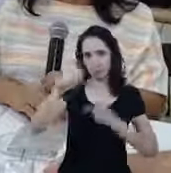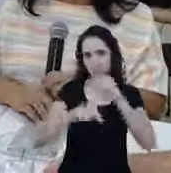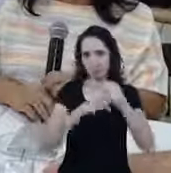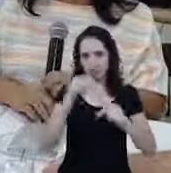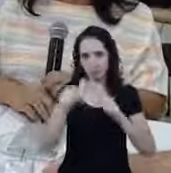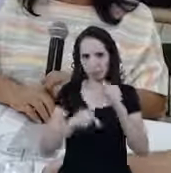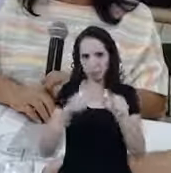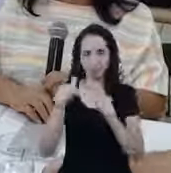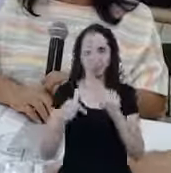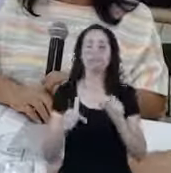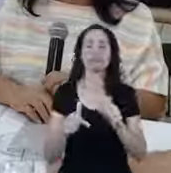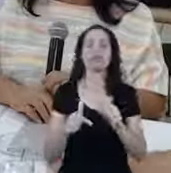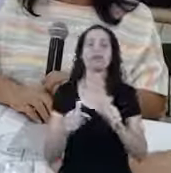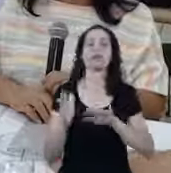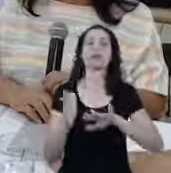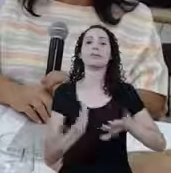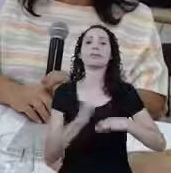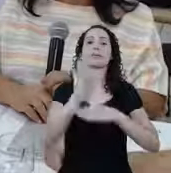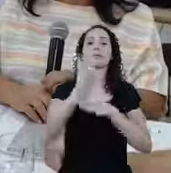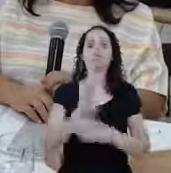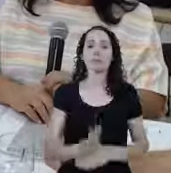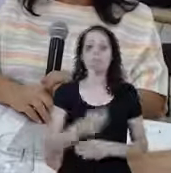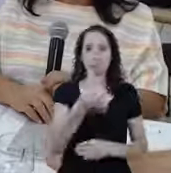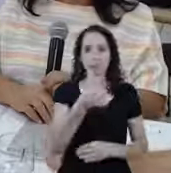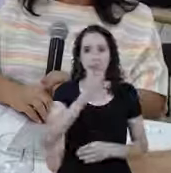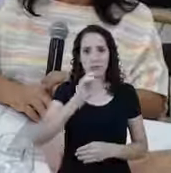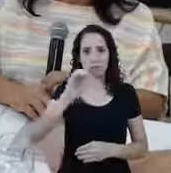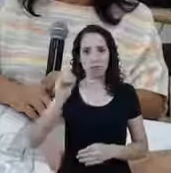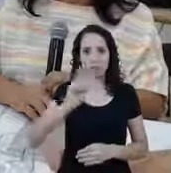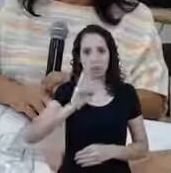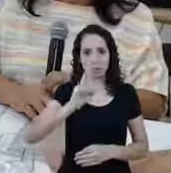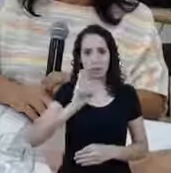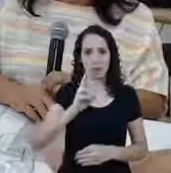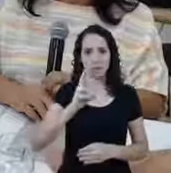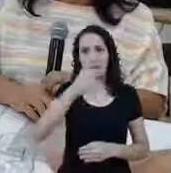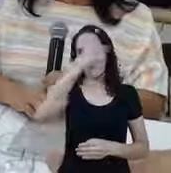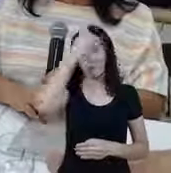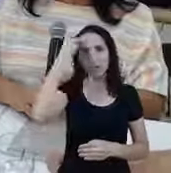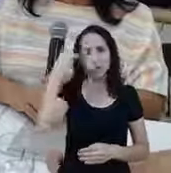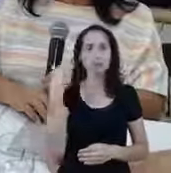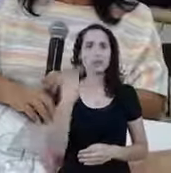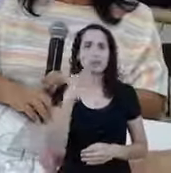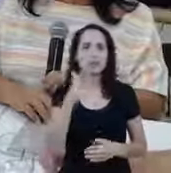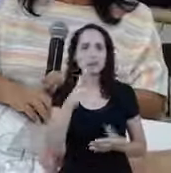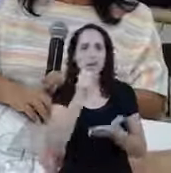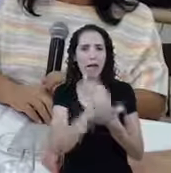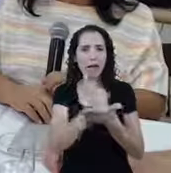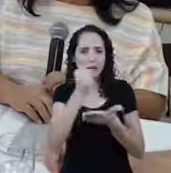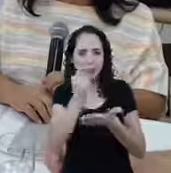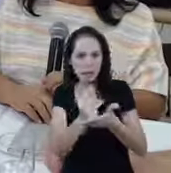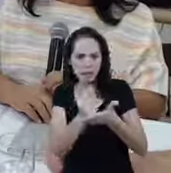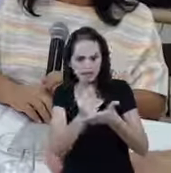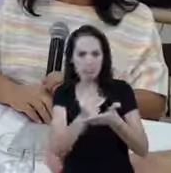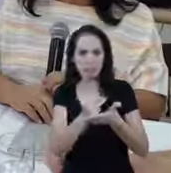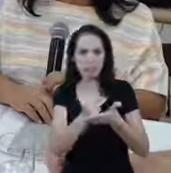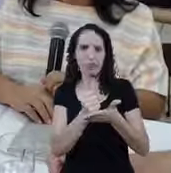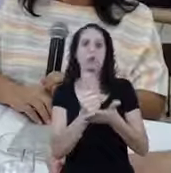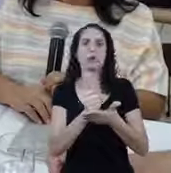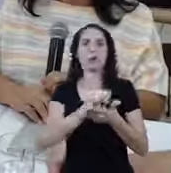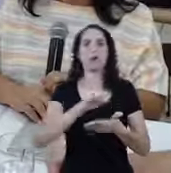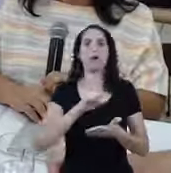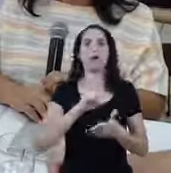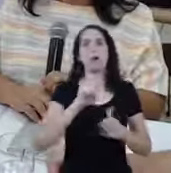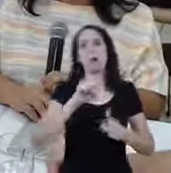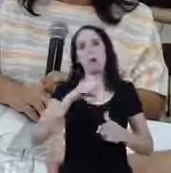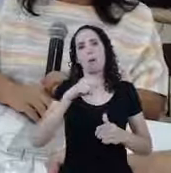Esse auxílio de 600 reais para trabalhadores informais, aqueles que não têm a carteira assinada Enfim, tem uma série de